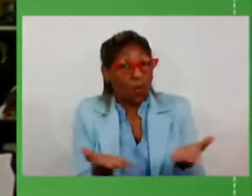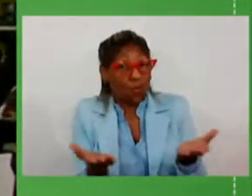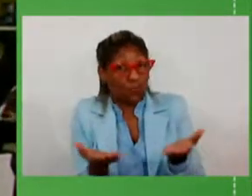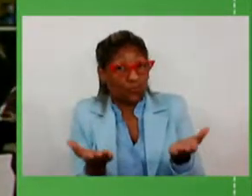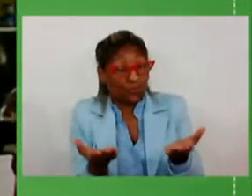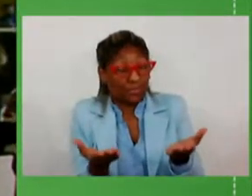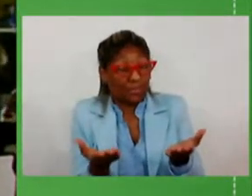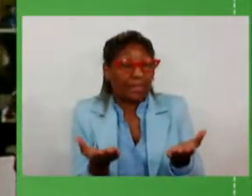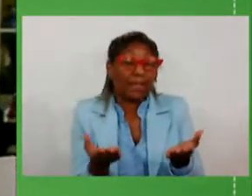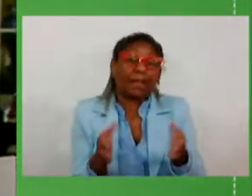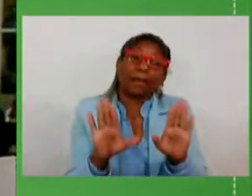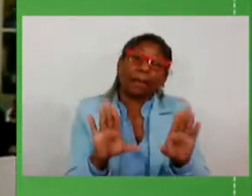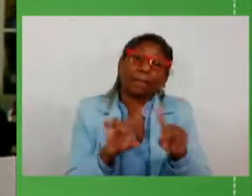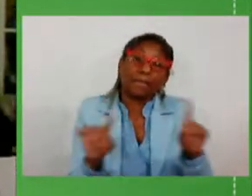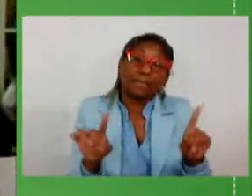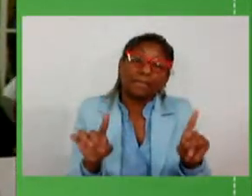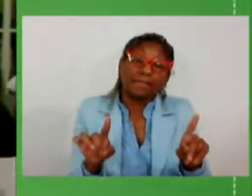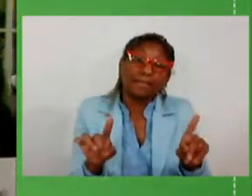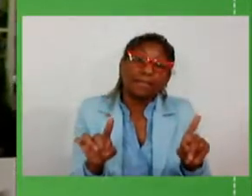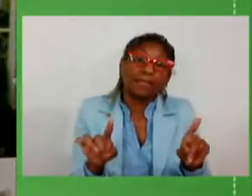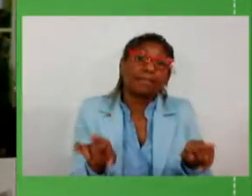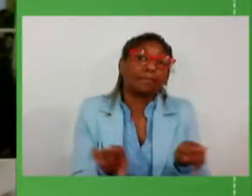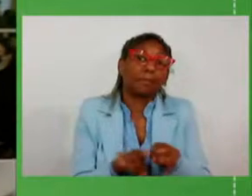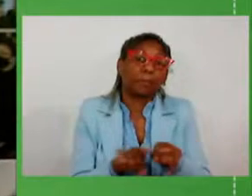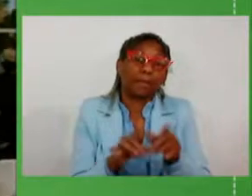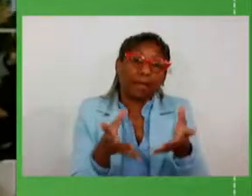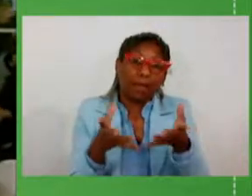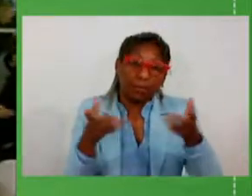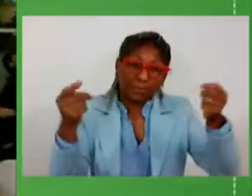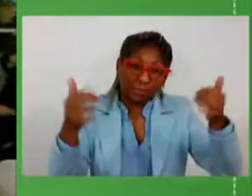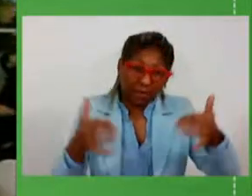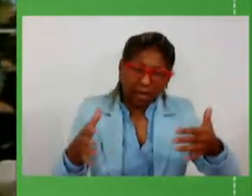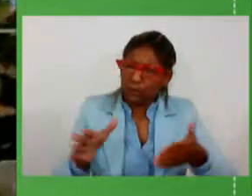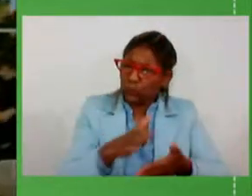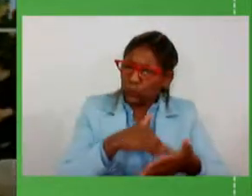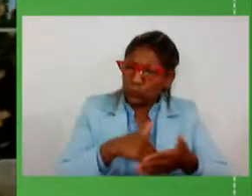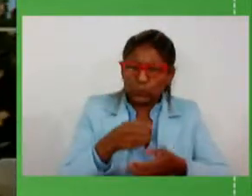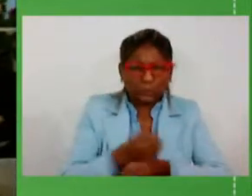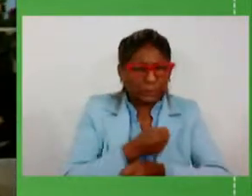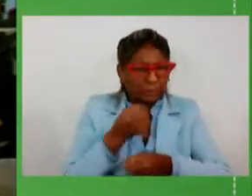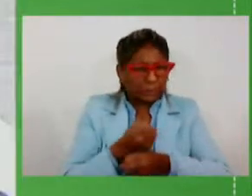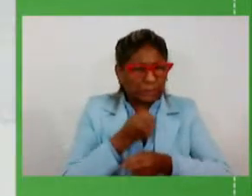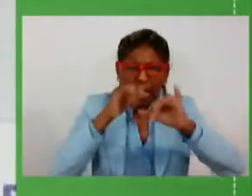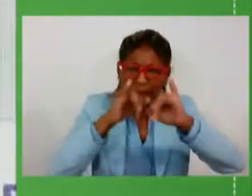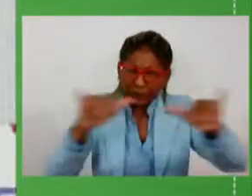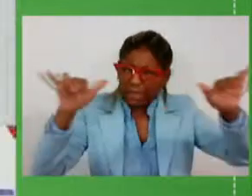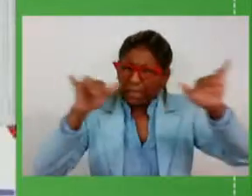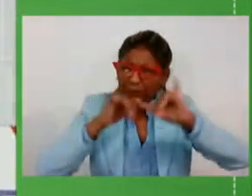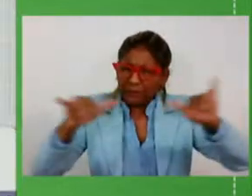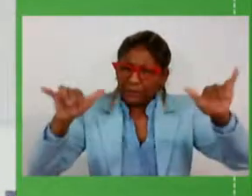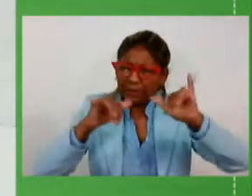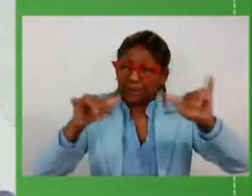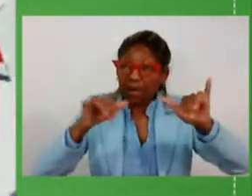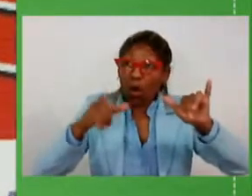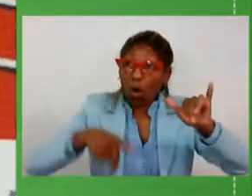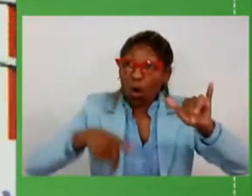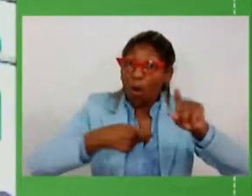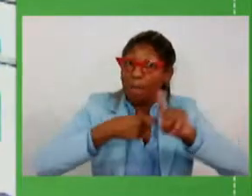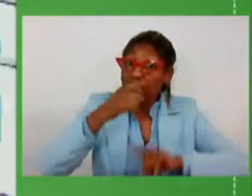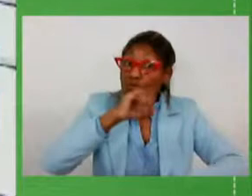antes de qualquer coisa salientar que todas essas obras que nós anunciamos aqui vejam nós estamos em junho de 2021